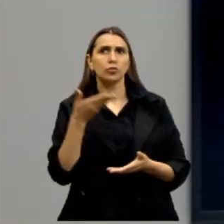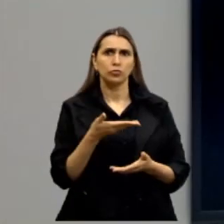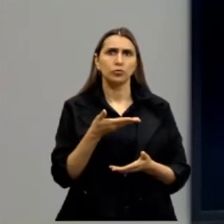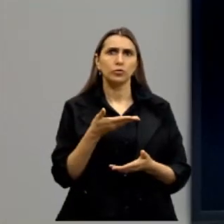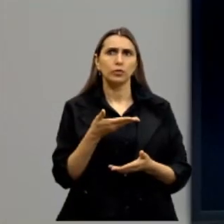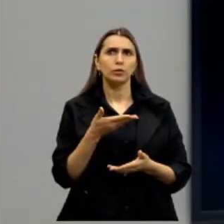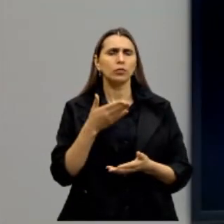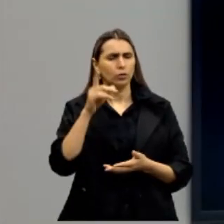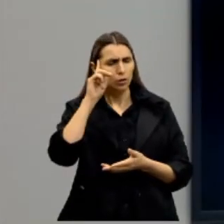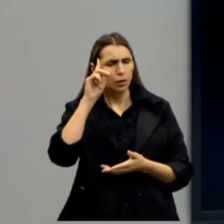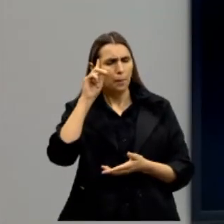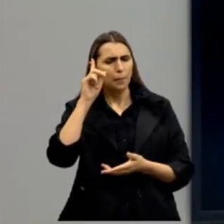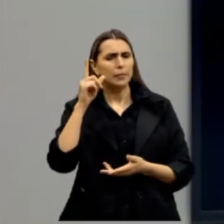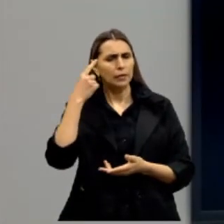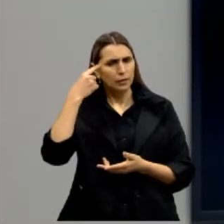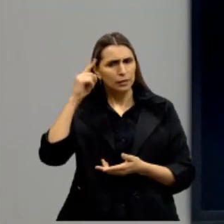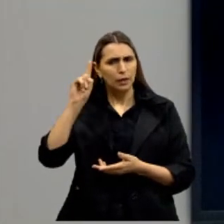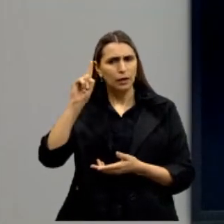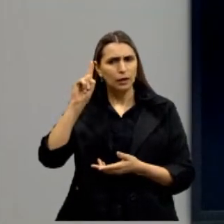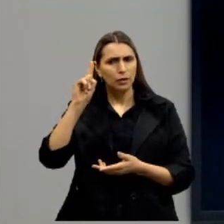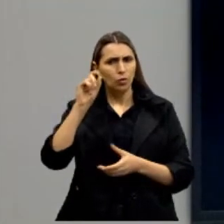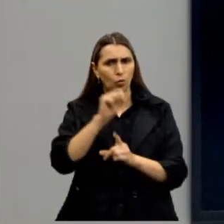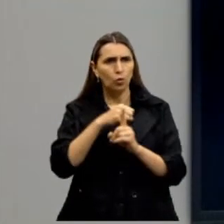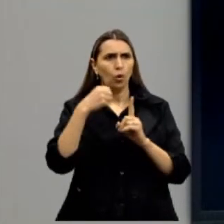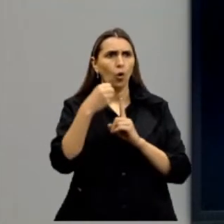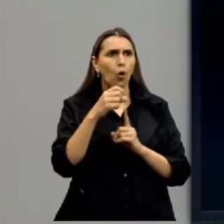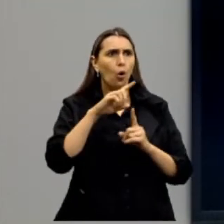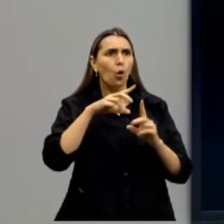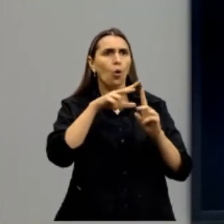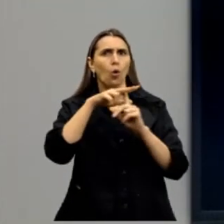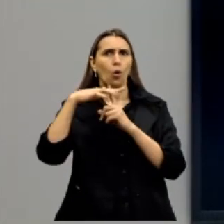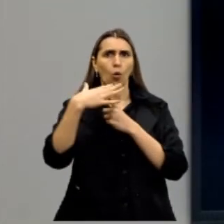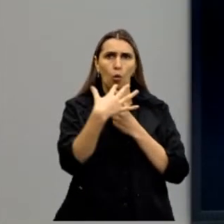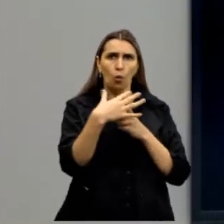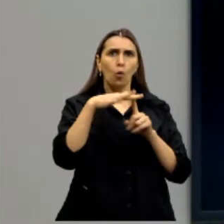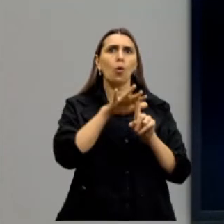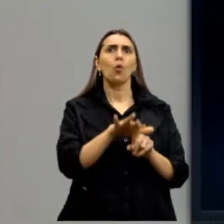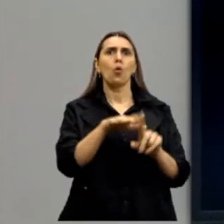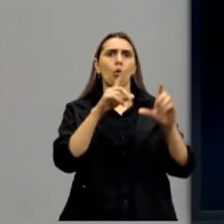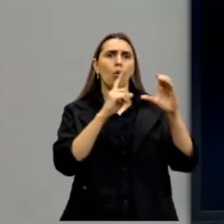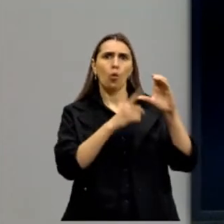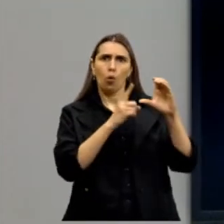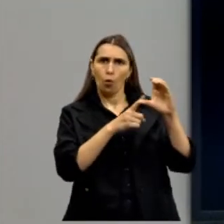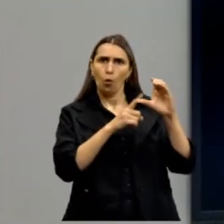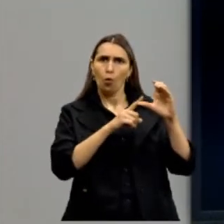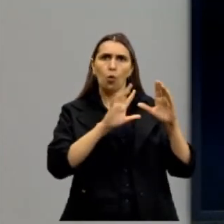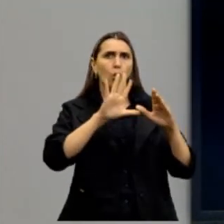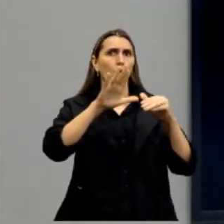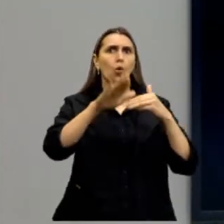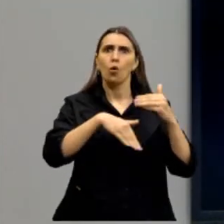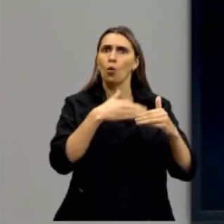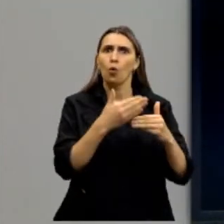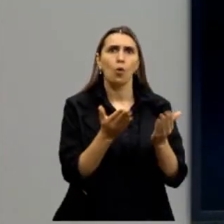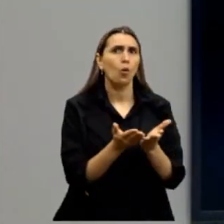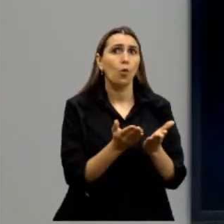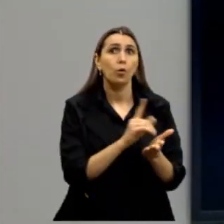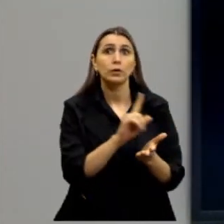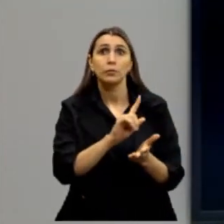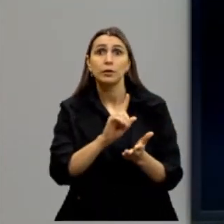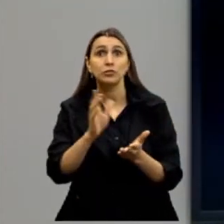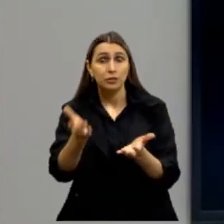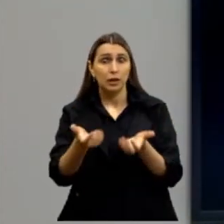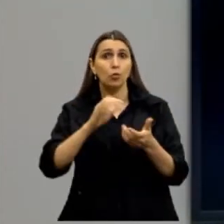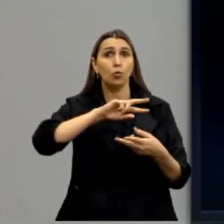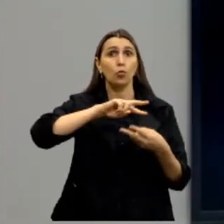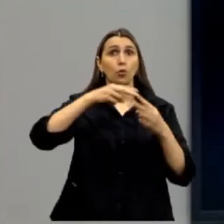Acho que todo aquele que pensa em ideais socialistas ou comunistas, quer todo mundo na pobreza, jogar na sarjeta. Não, ao contrário, só quer